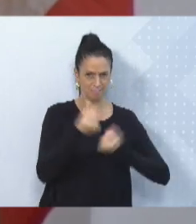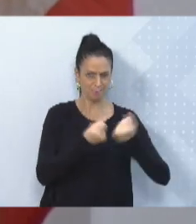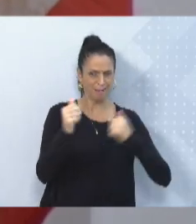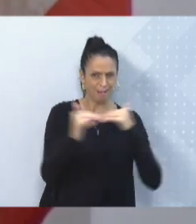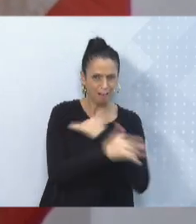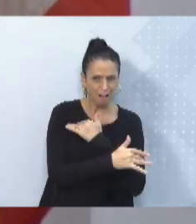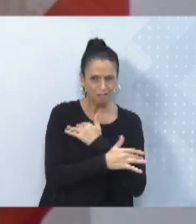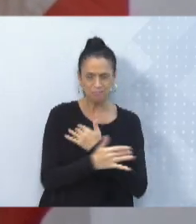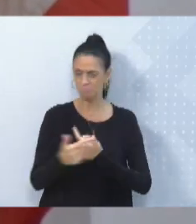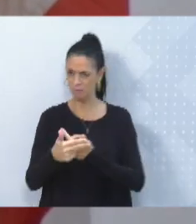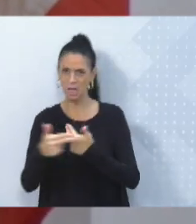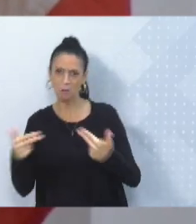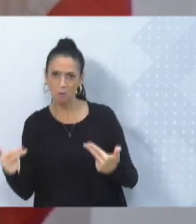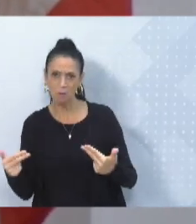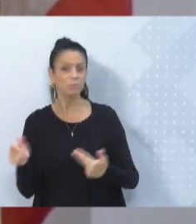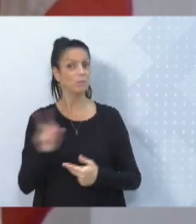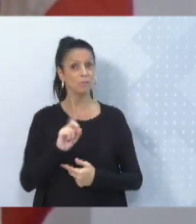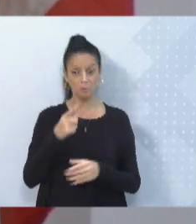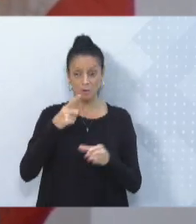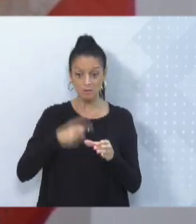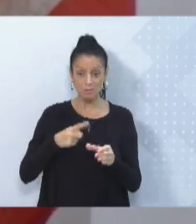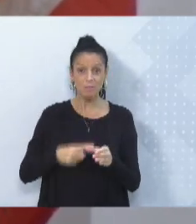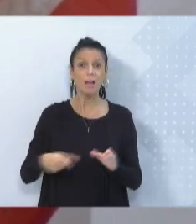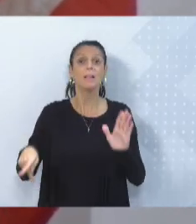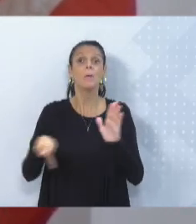feita para coisas, cidade é feita para pessoas.